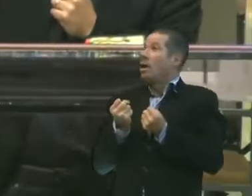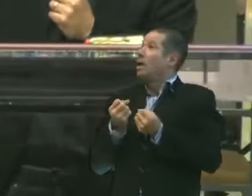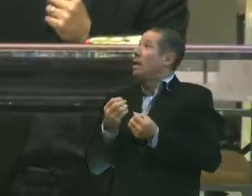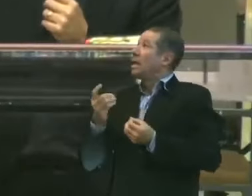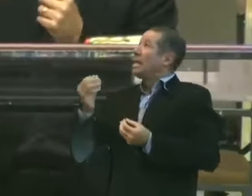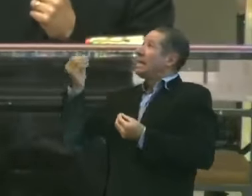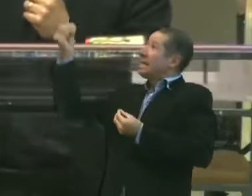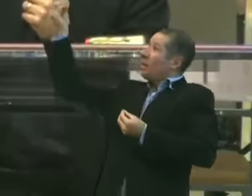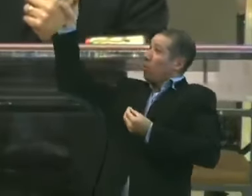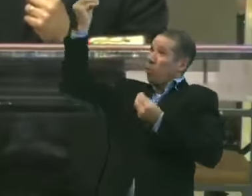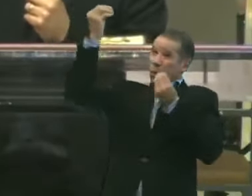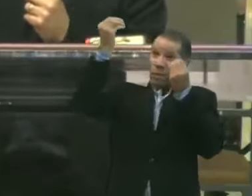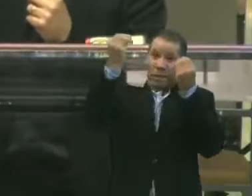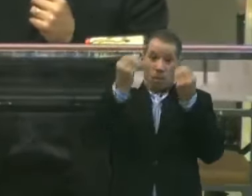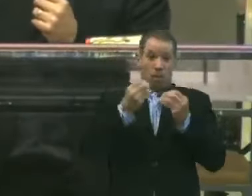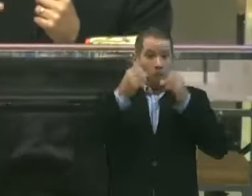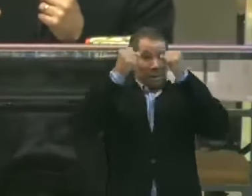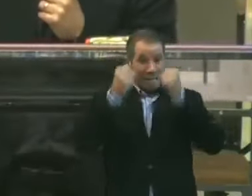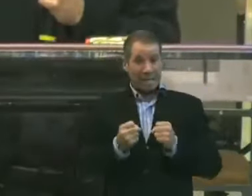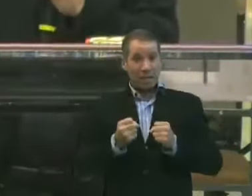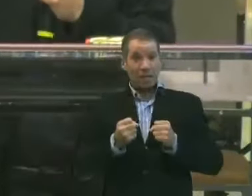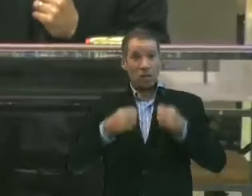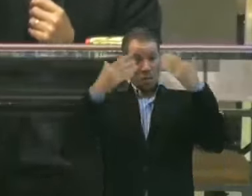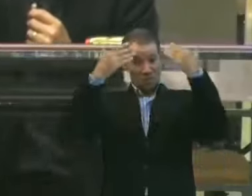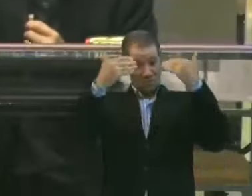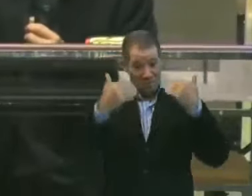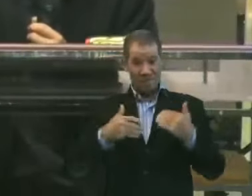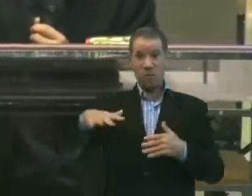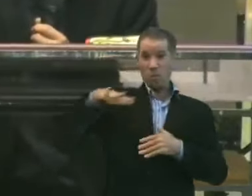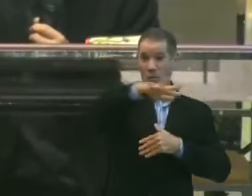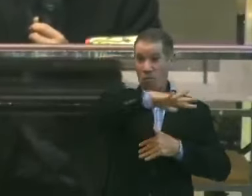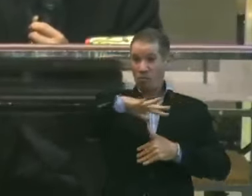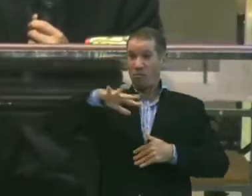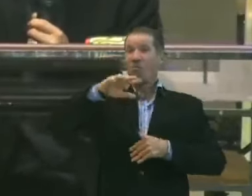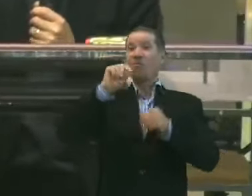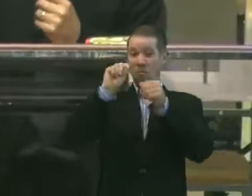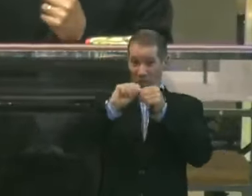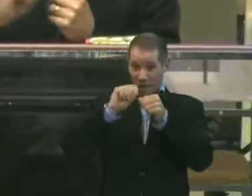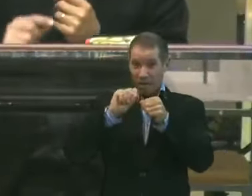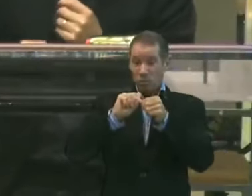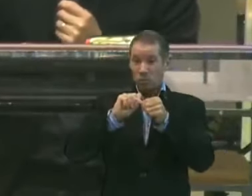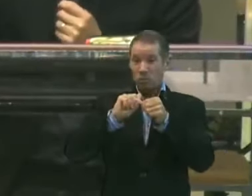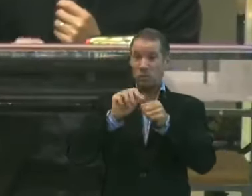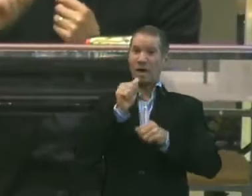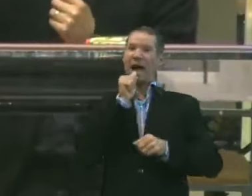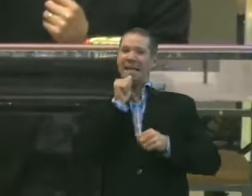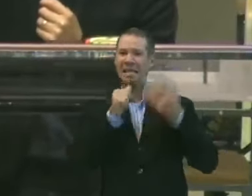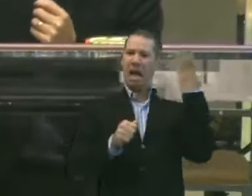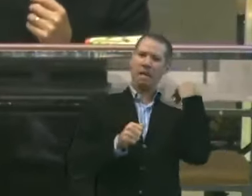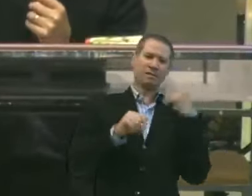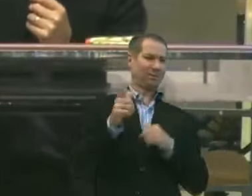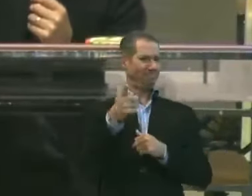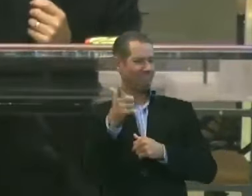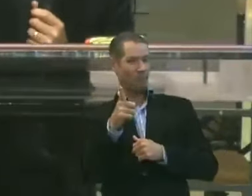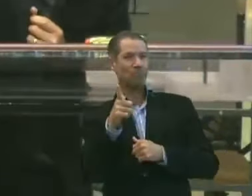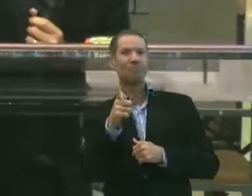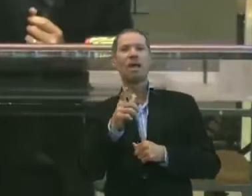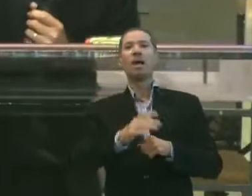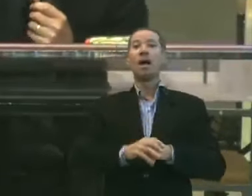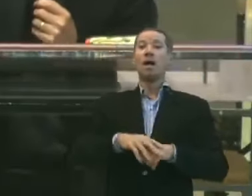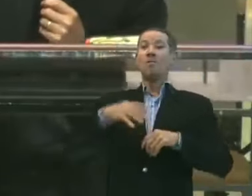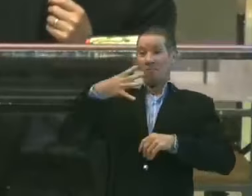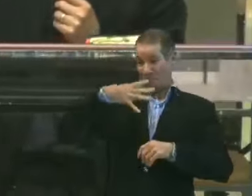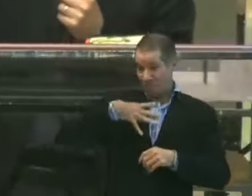-lhes o poder de serem feitos. De serem feitos. Porque ainda não eram. Filhos de